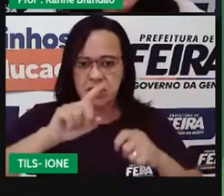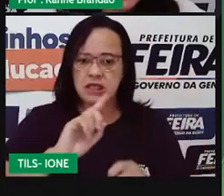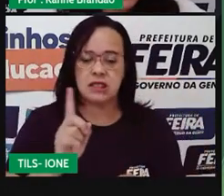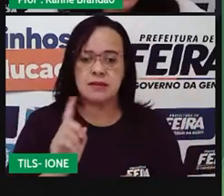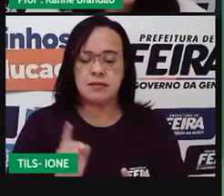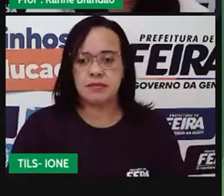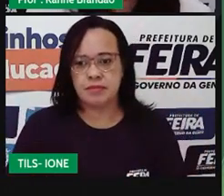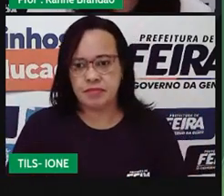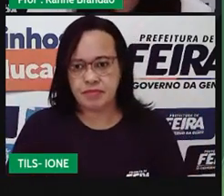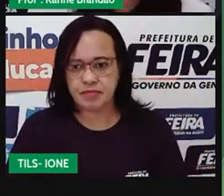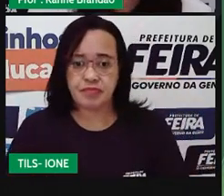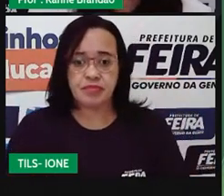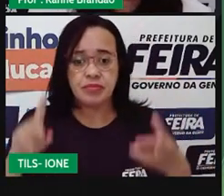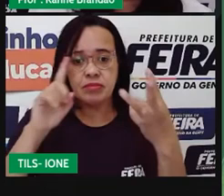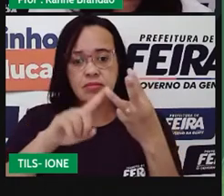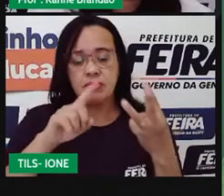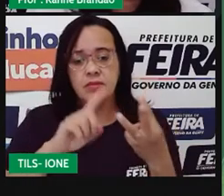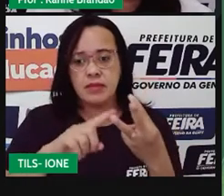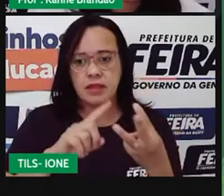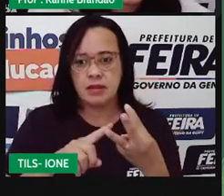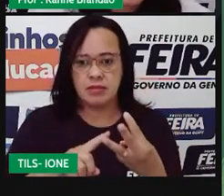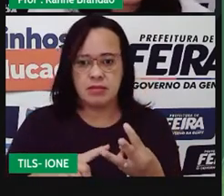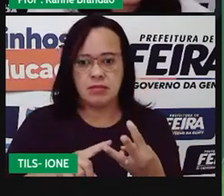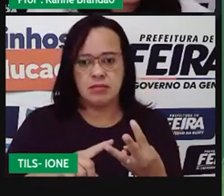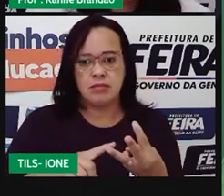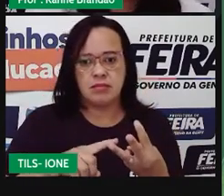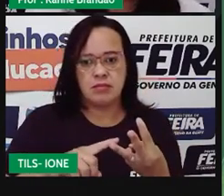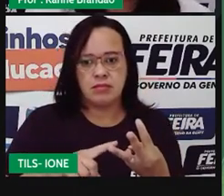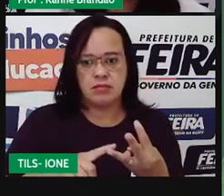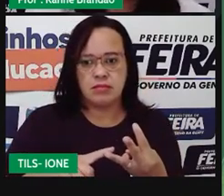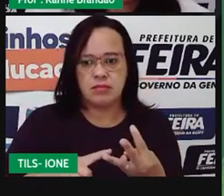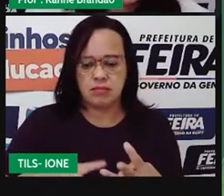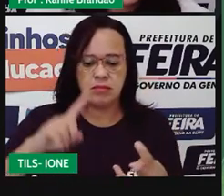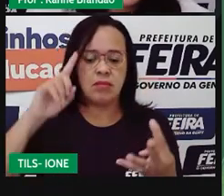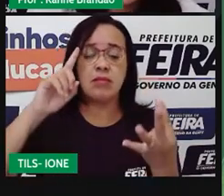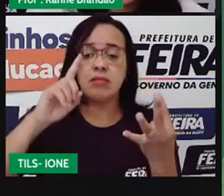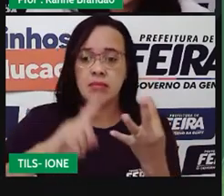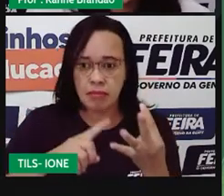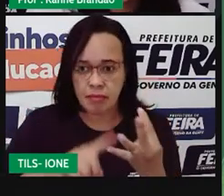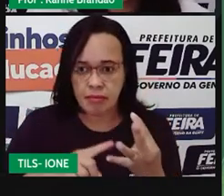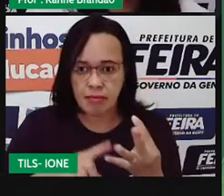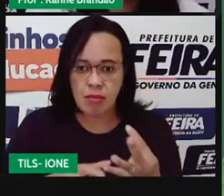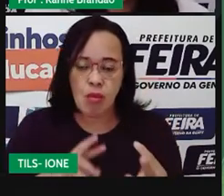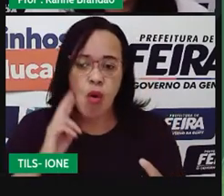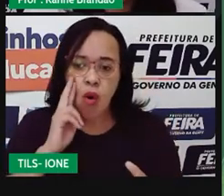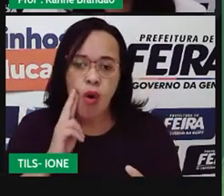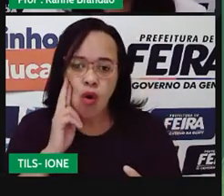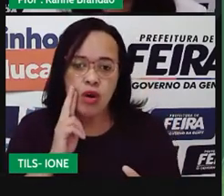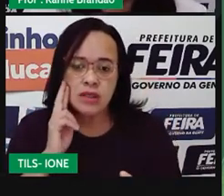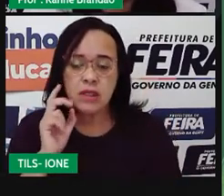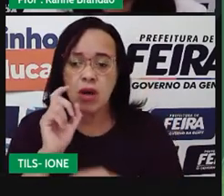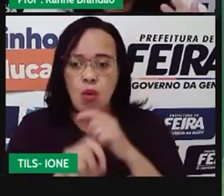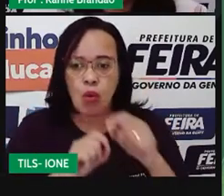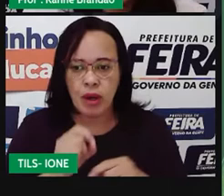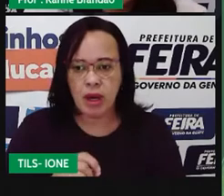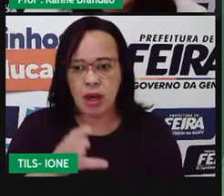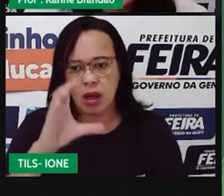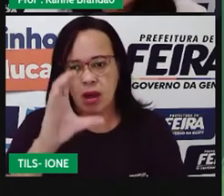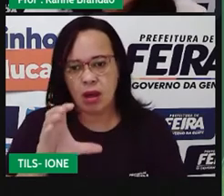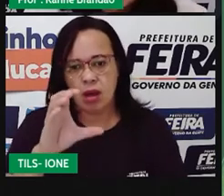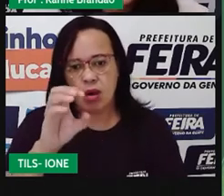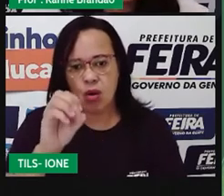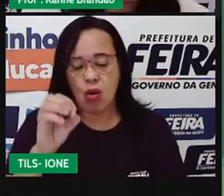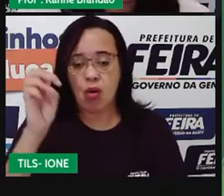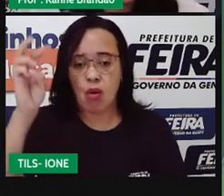comensalismo? quando um indivíduo se beneficia. Em termos de alimento, ou seja, ganha algo em relação à